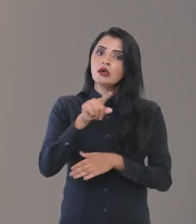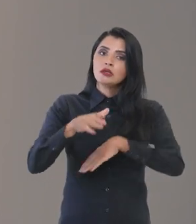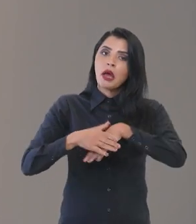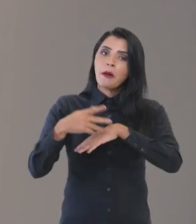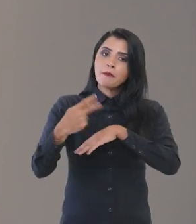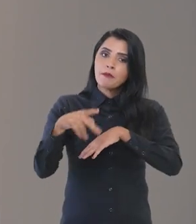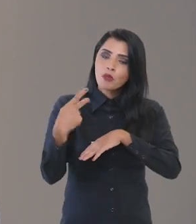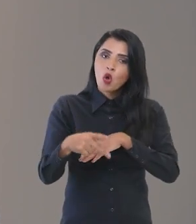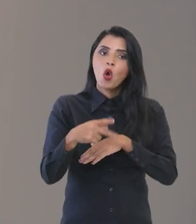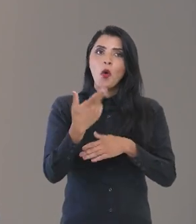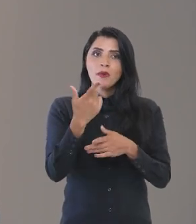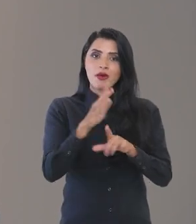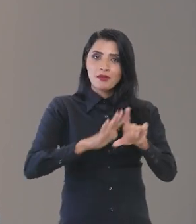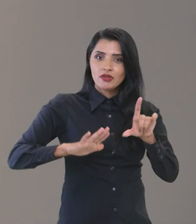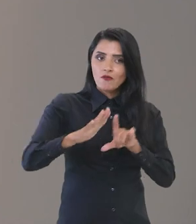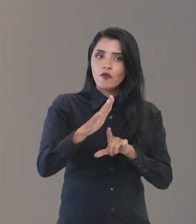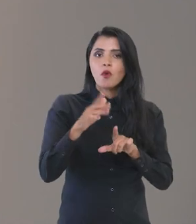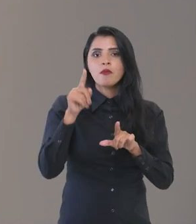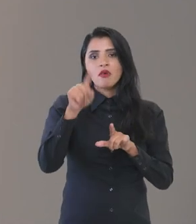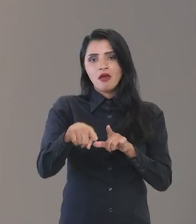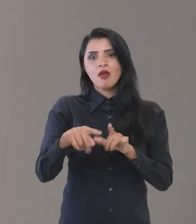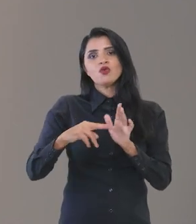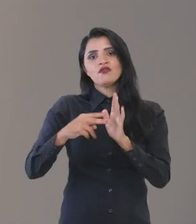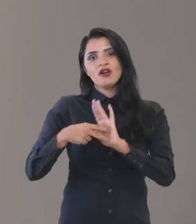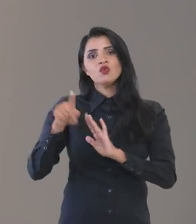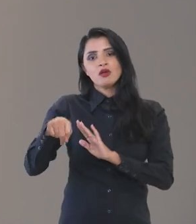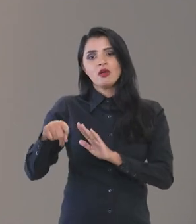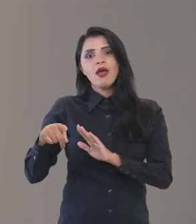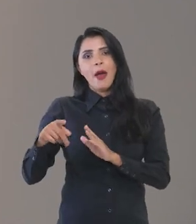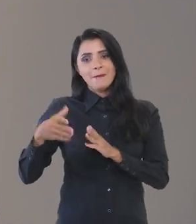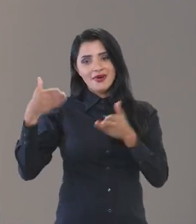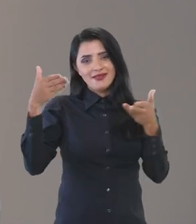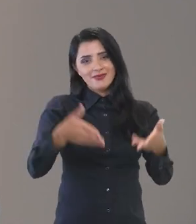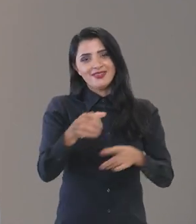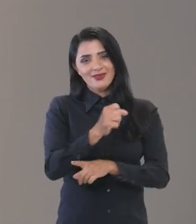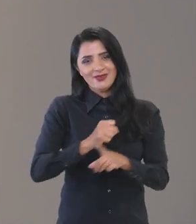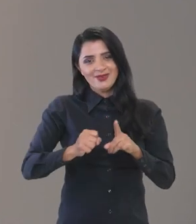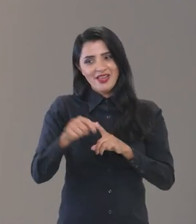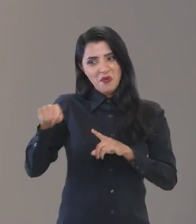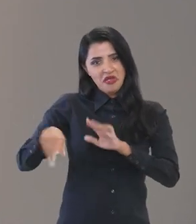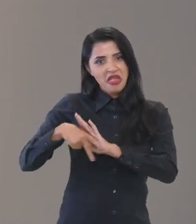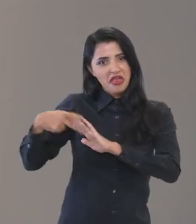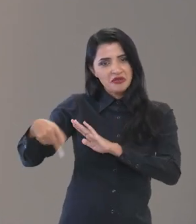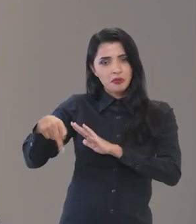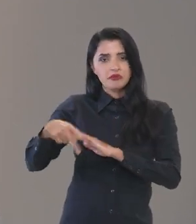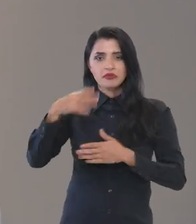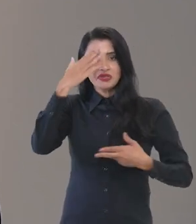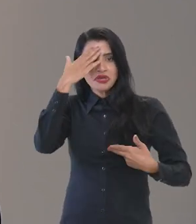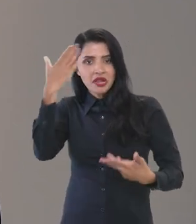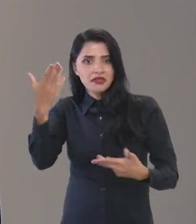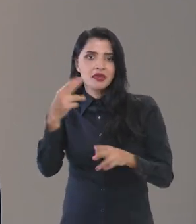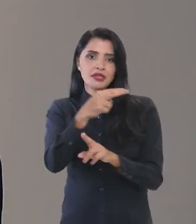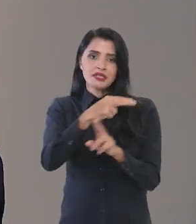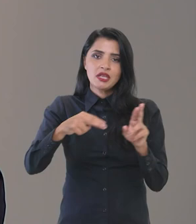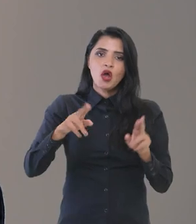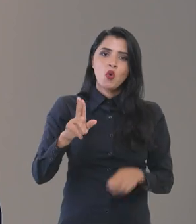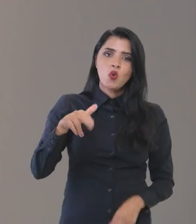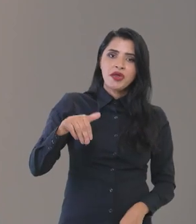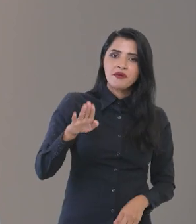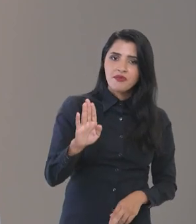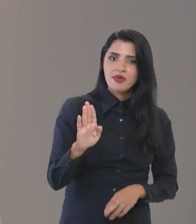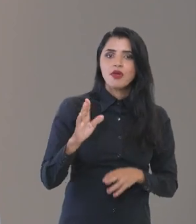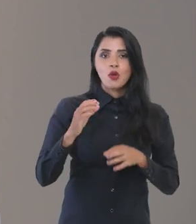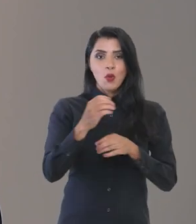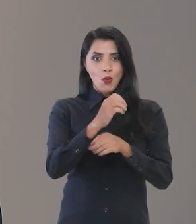que a própria gênese da plataforma fosse a participação social. A gente agradece muito, né, ao NB, aos